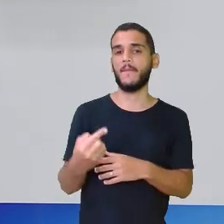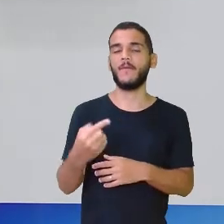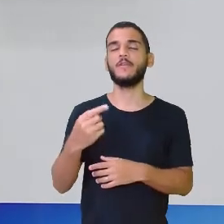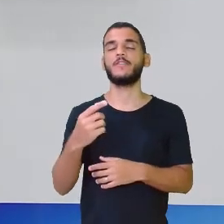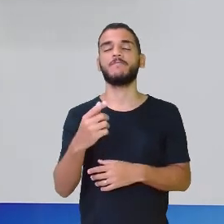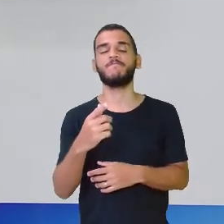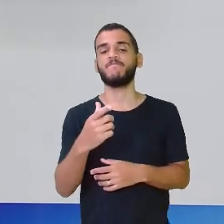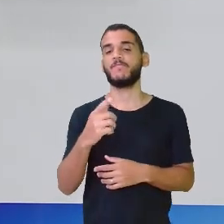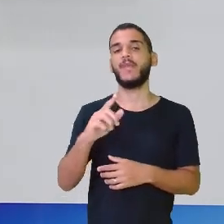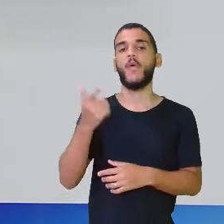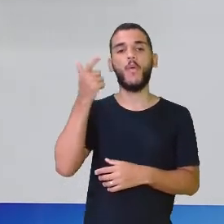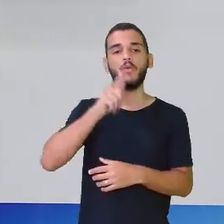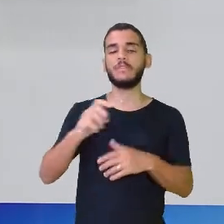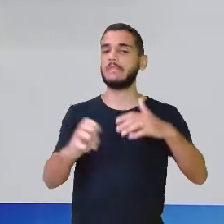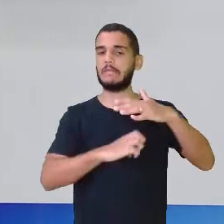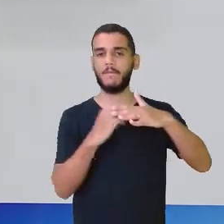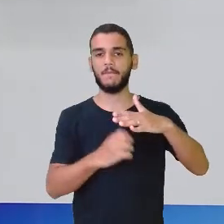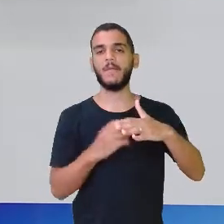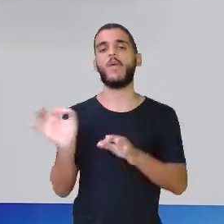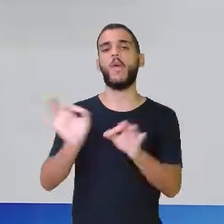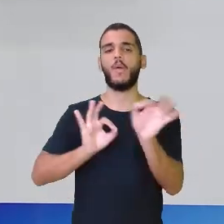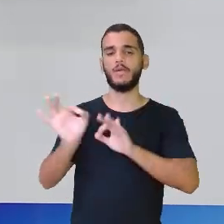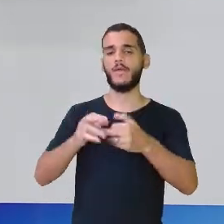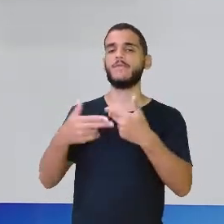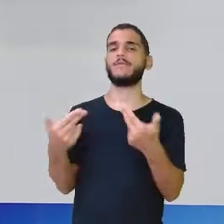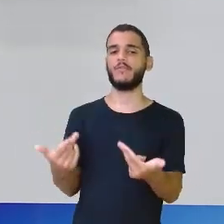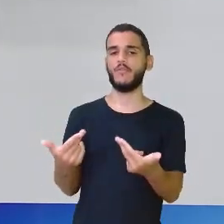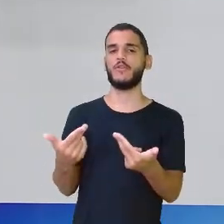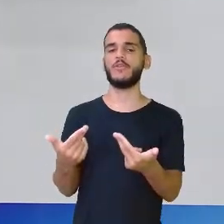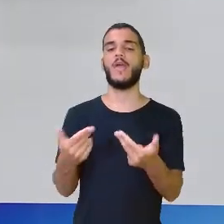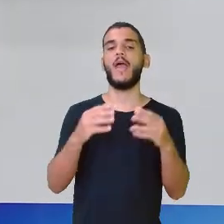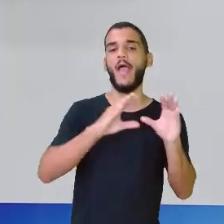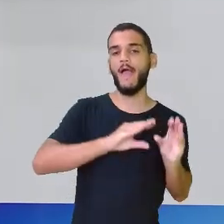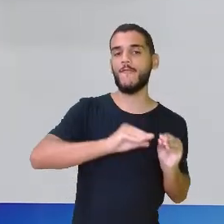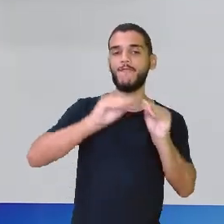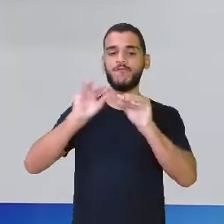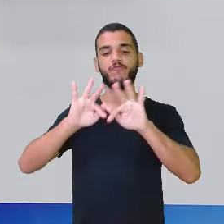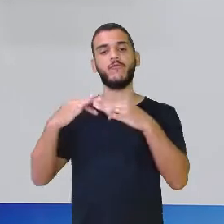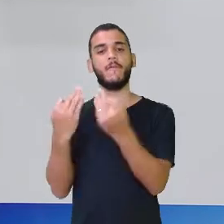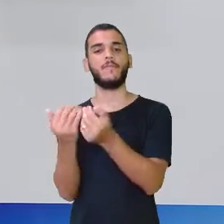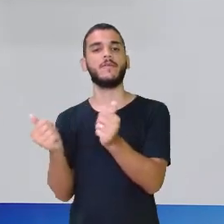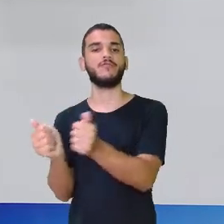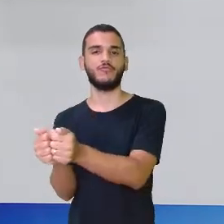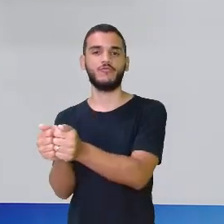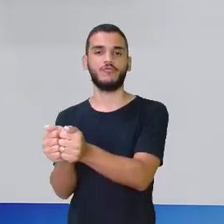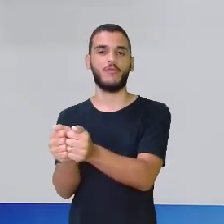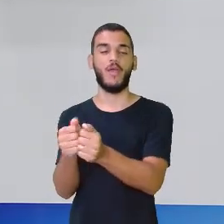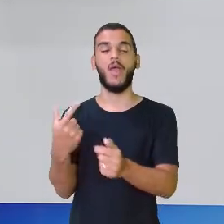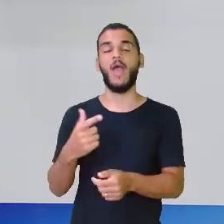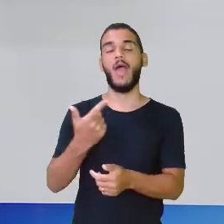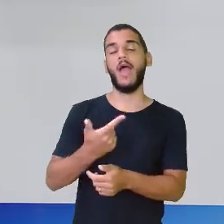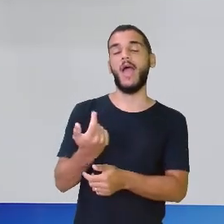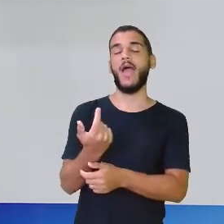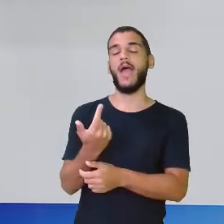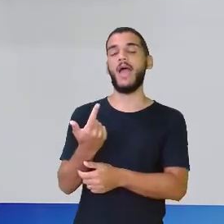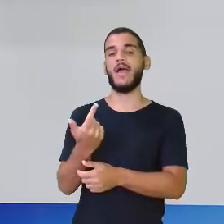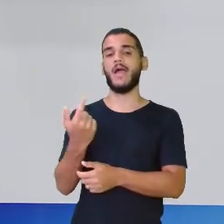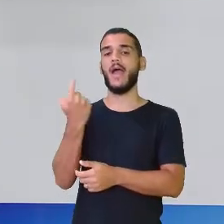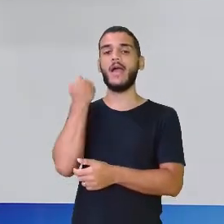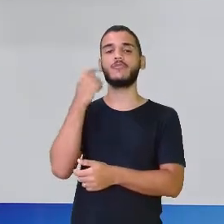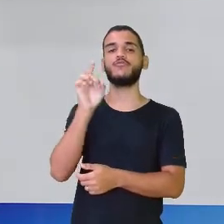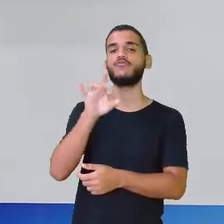esposa, tivesse família, mãe, irmãos, eles traziam após. Então, era mais comum, naquela época, os homens